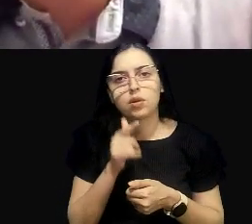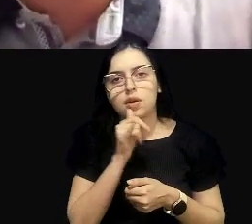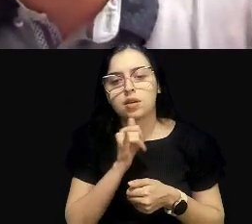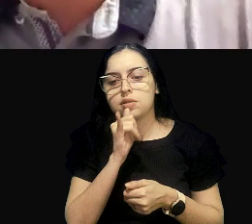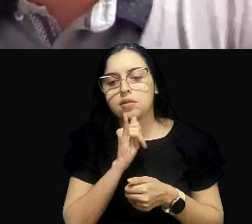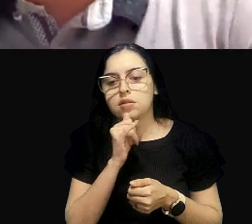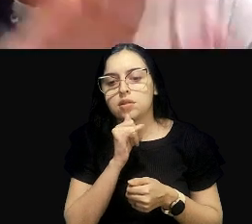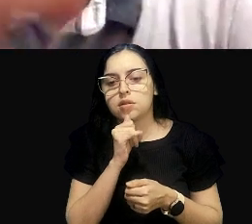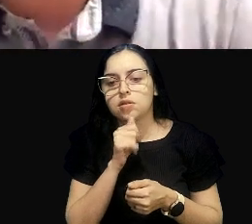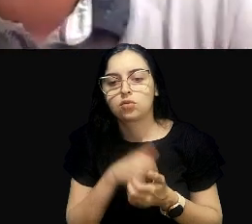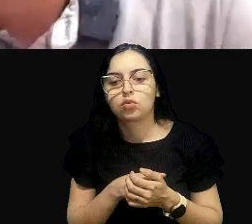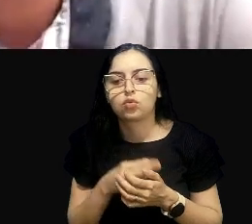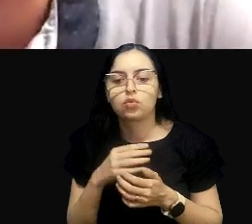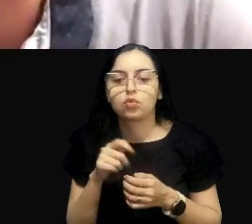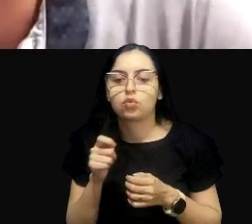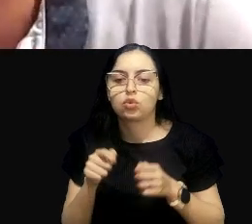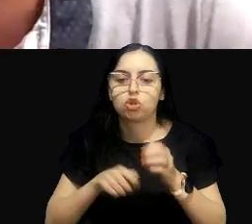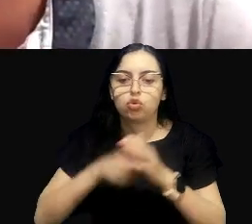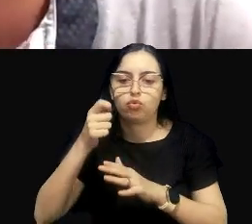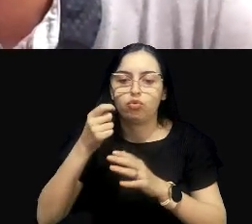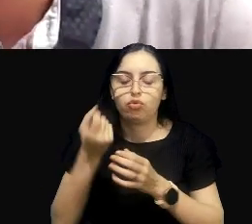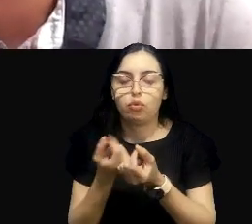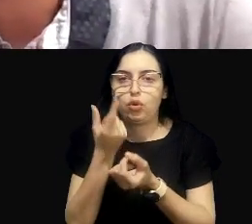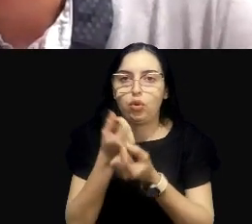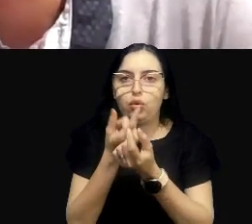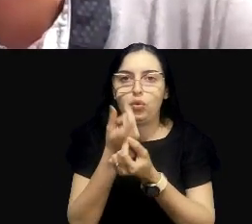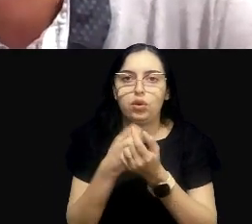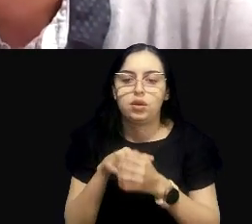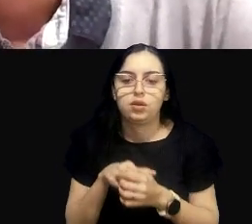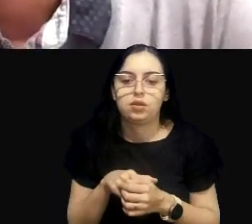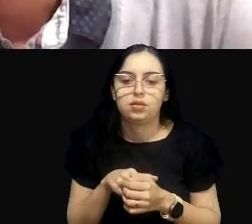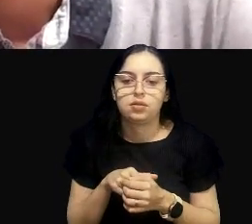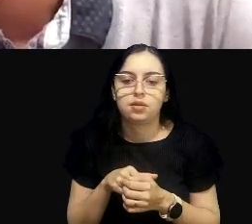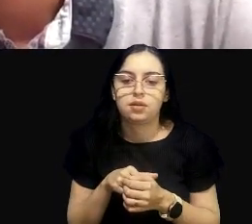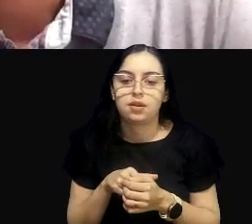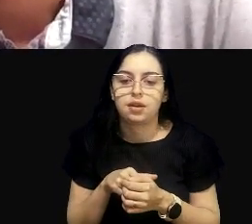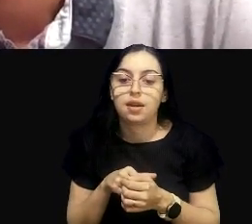o fósforo total, o fósforo é um nutriente que aparece na água.